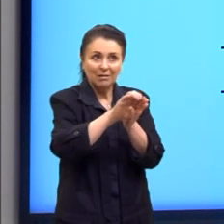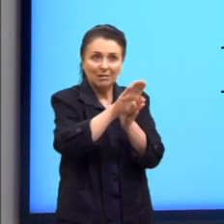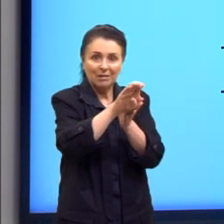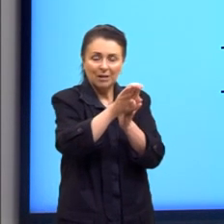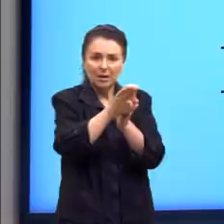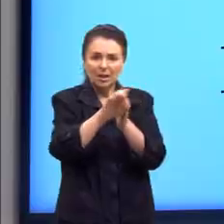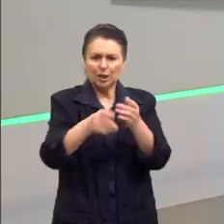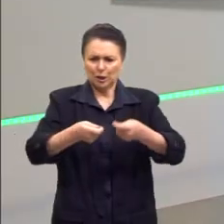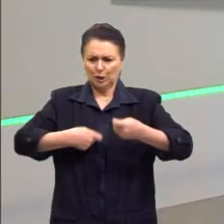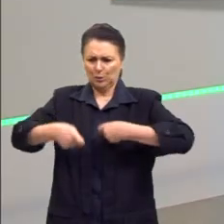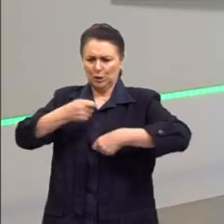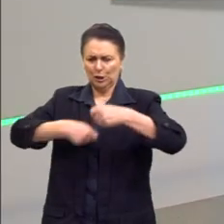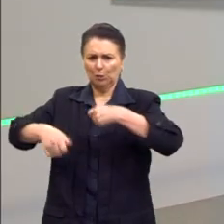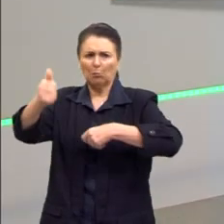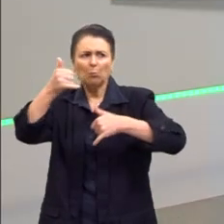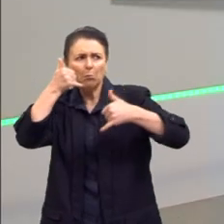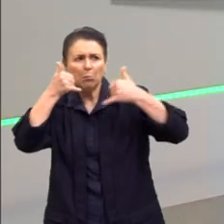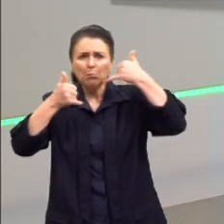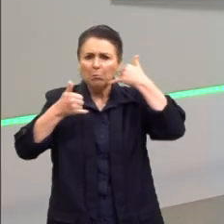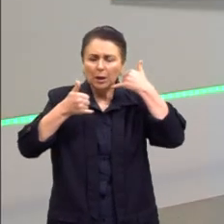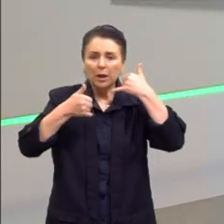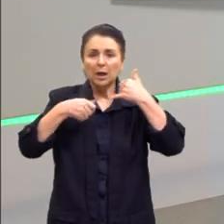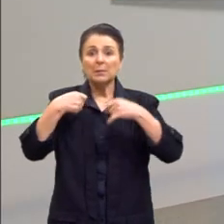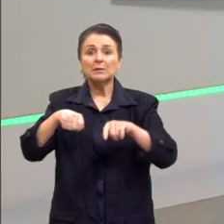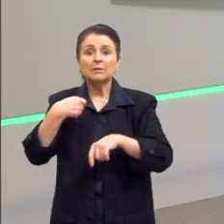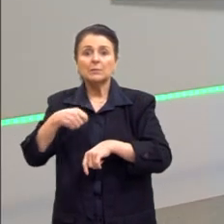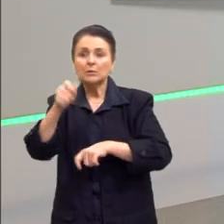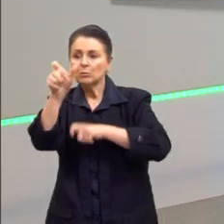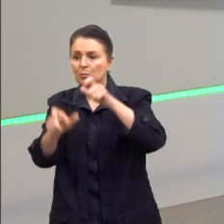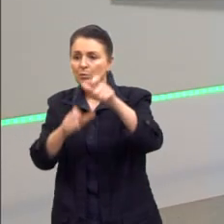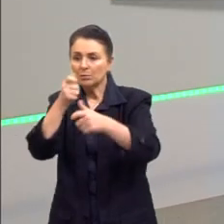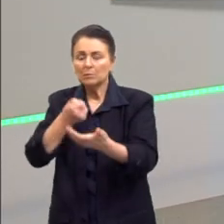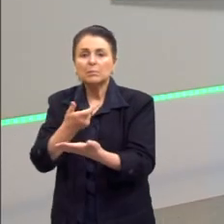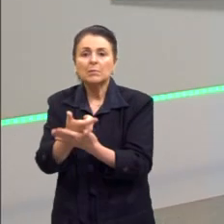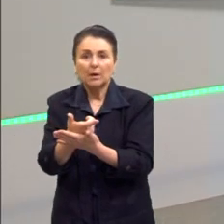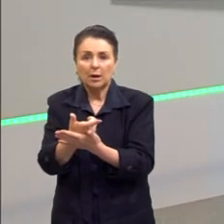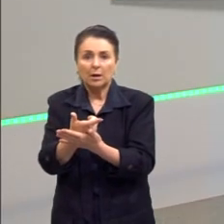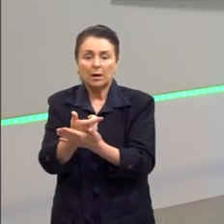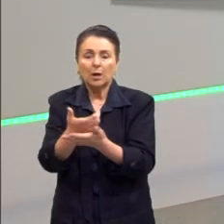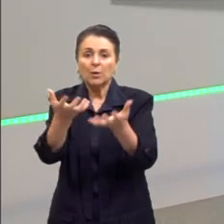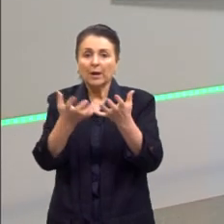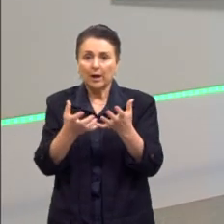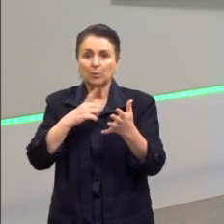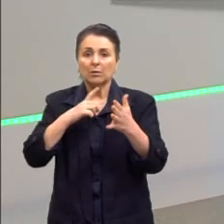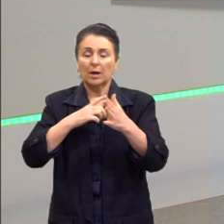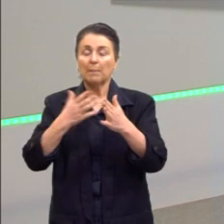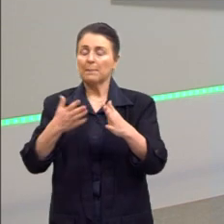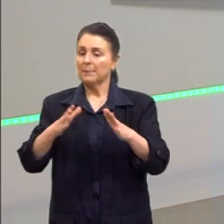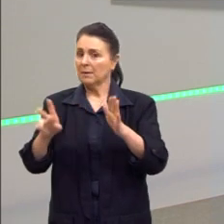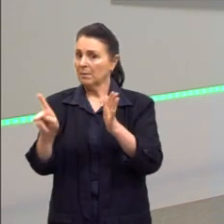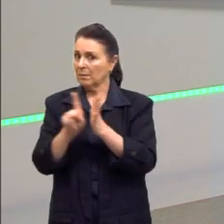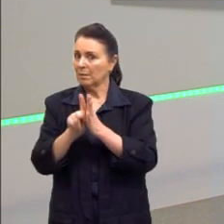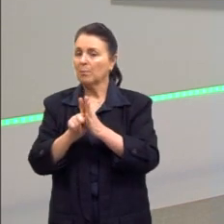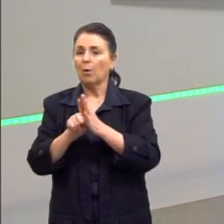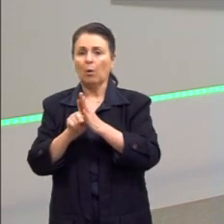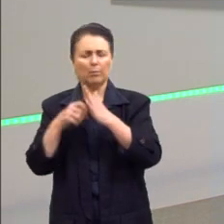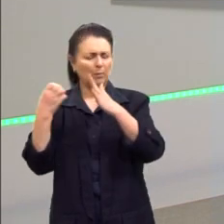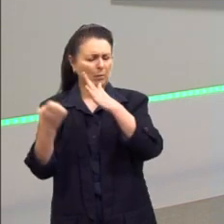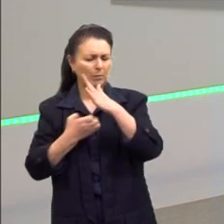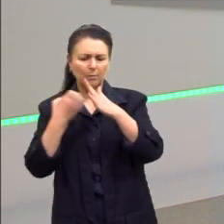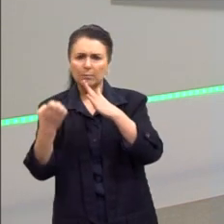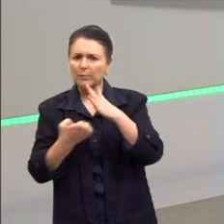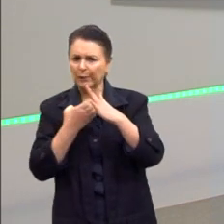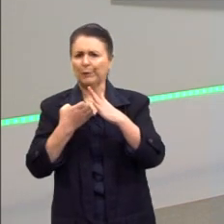Só que eu preciso de gente que me ajude a pagar esses custos. É muito caro ter uma empresa, manter as